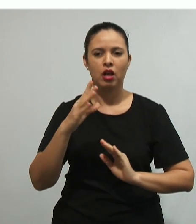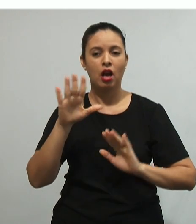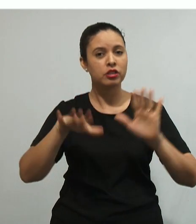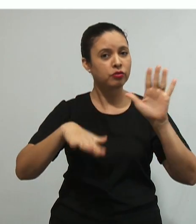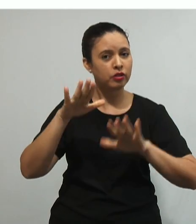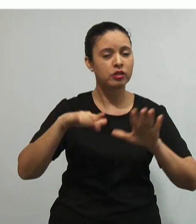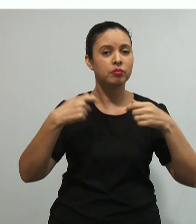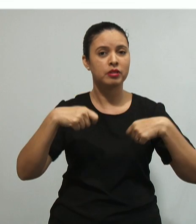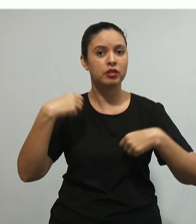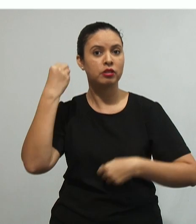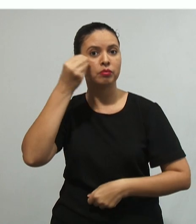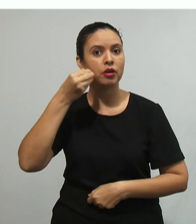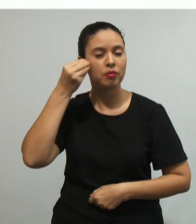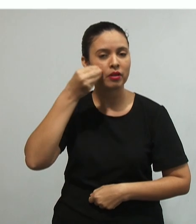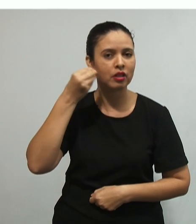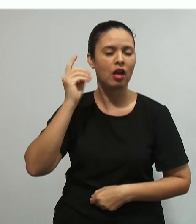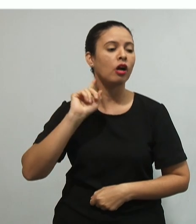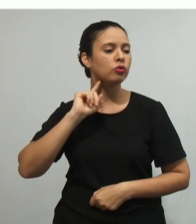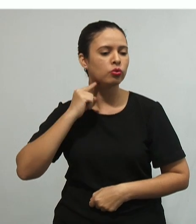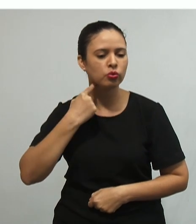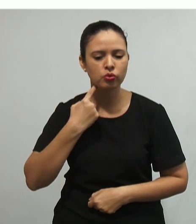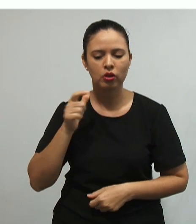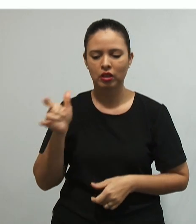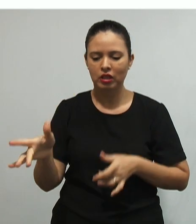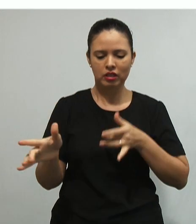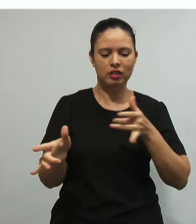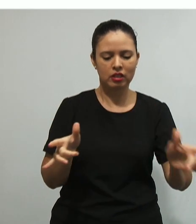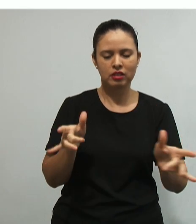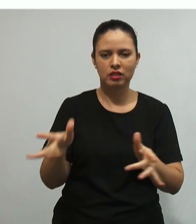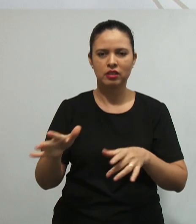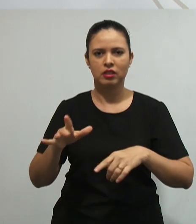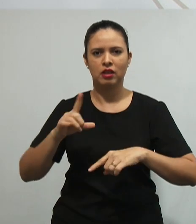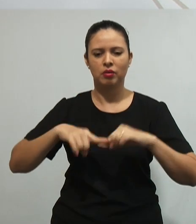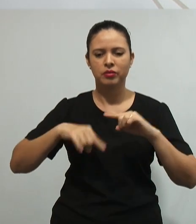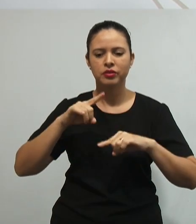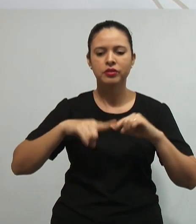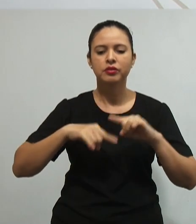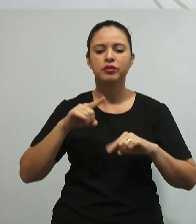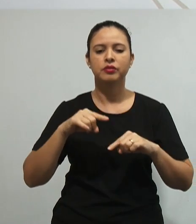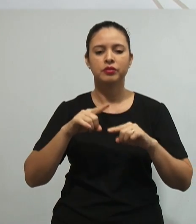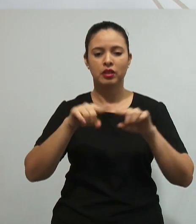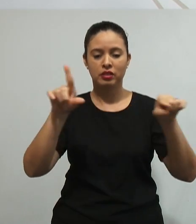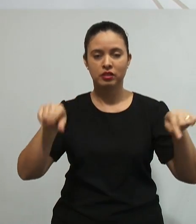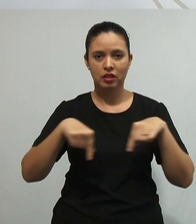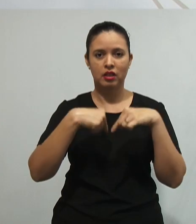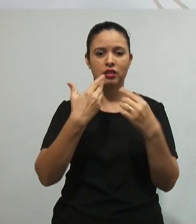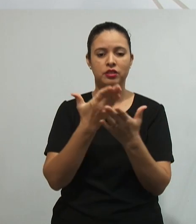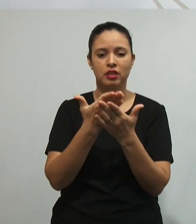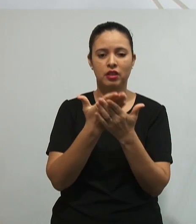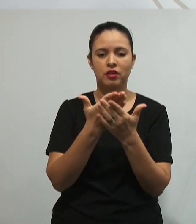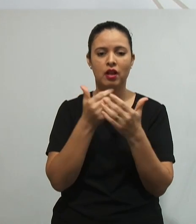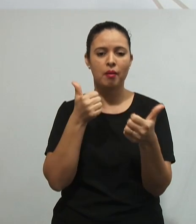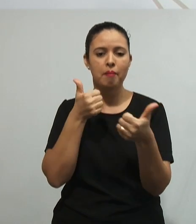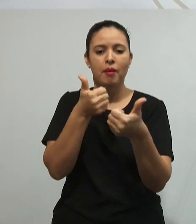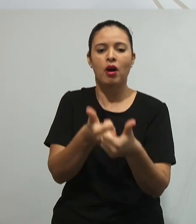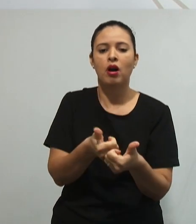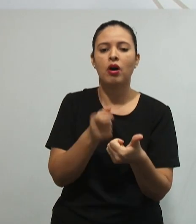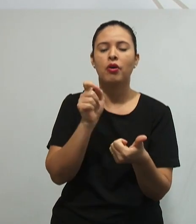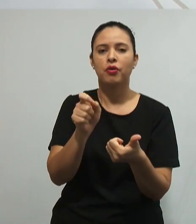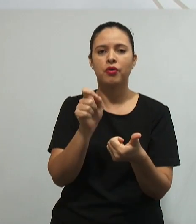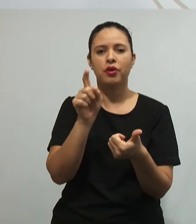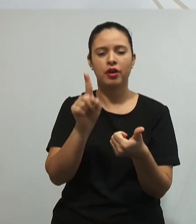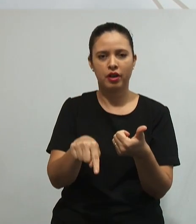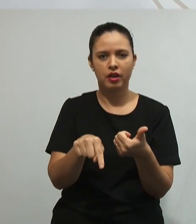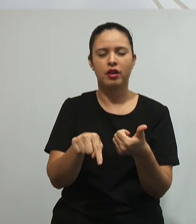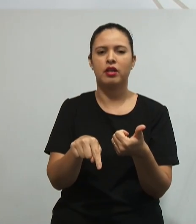experimentalismo de uma cozinha. Eu acho que uma sala de aula construtivista, ela é muito próxima daquela sala de aula do